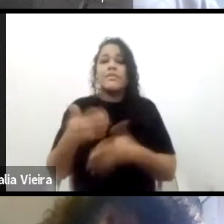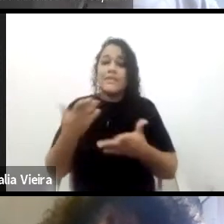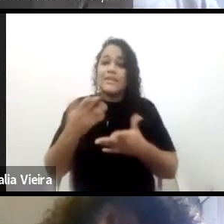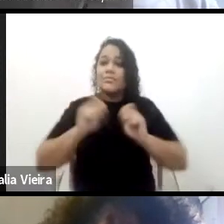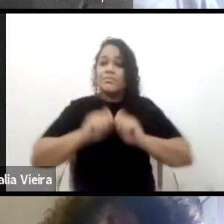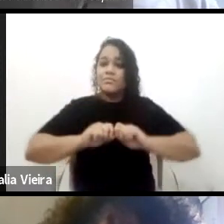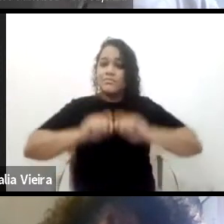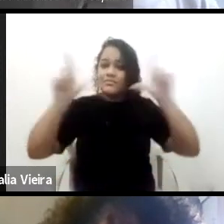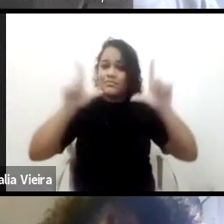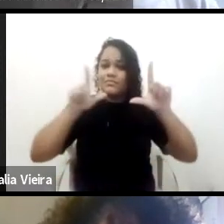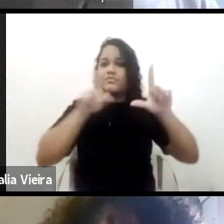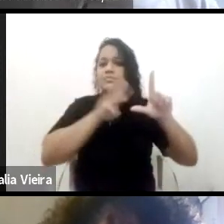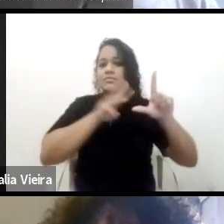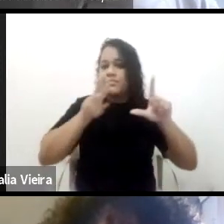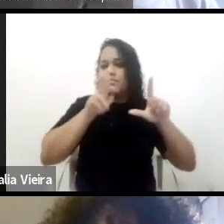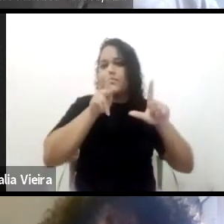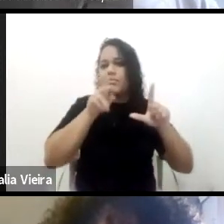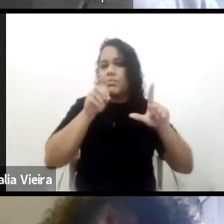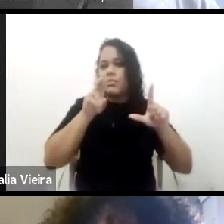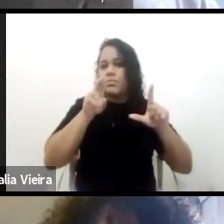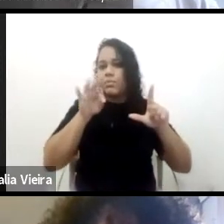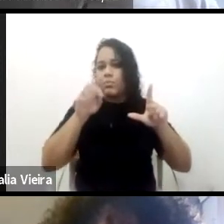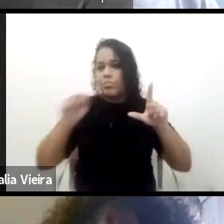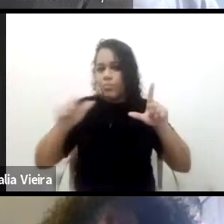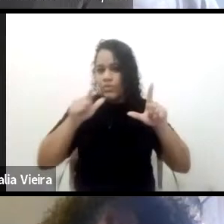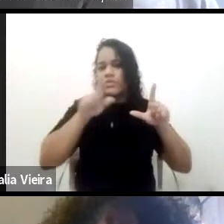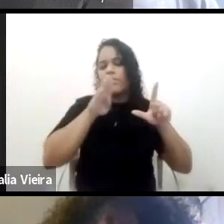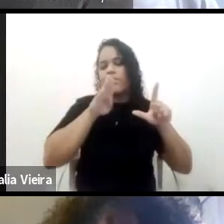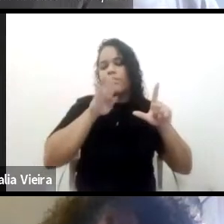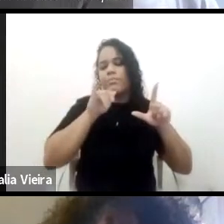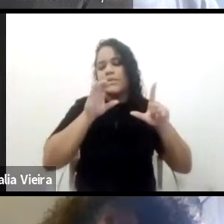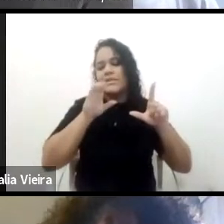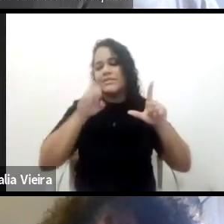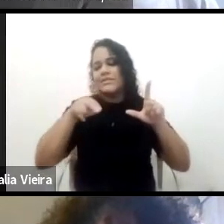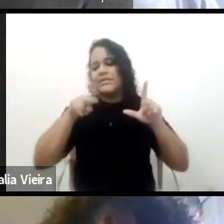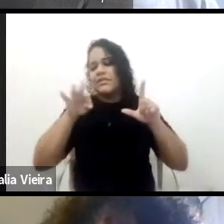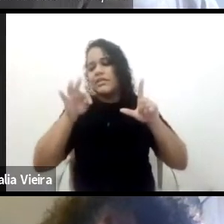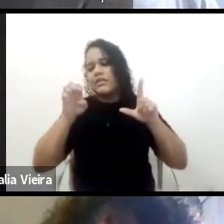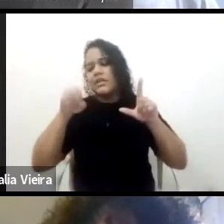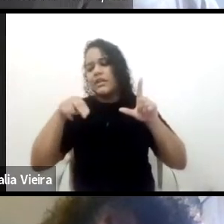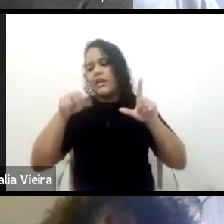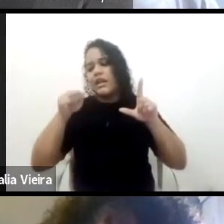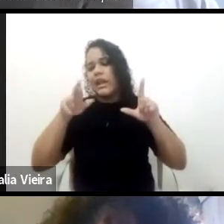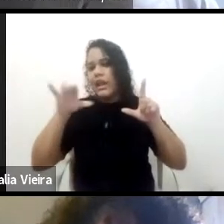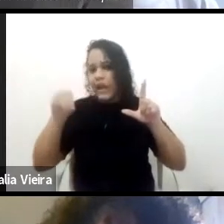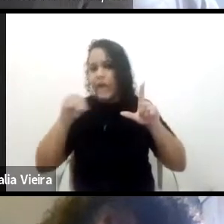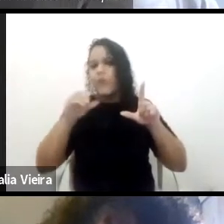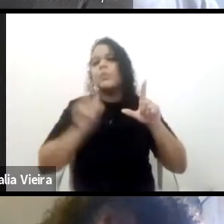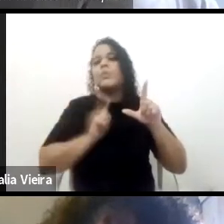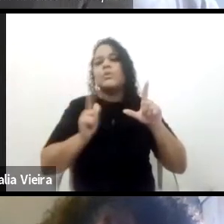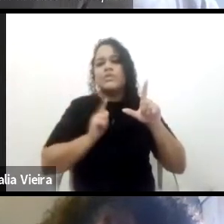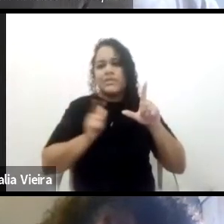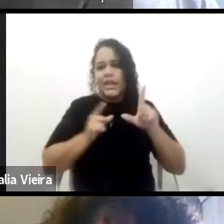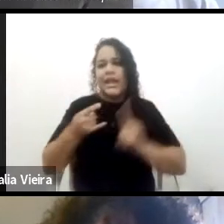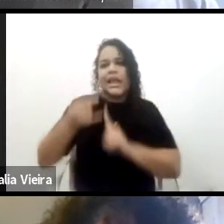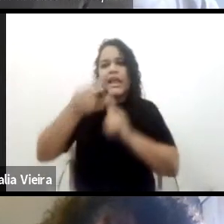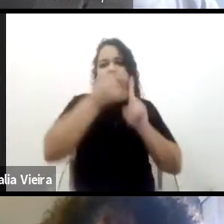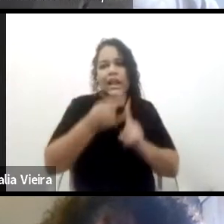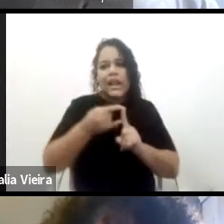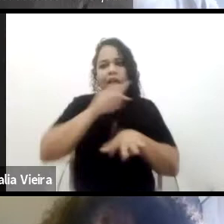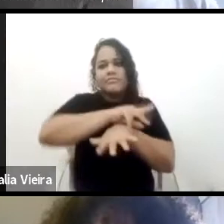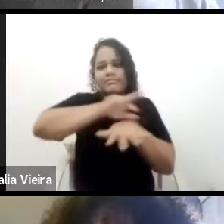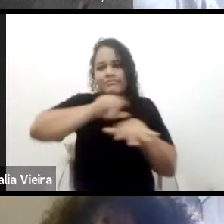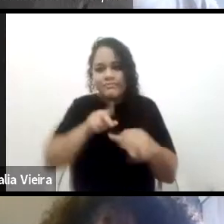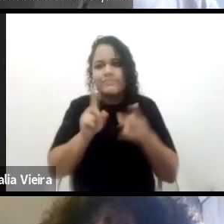Centenário traz diversas lives, diversos debates e essa é uma disciplina que faz parte da iniciativa do